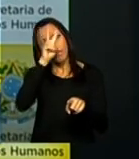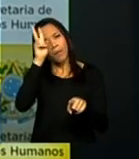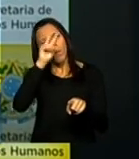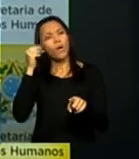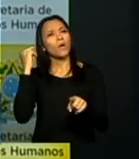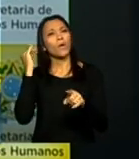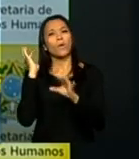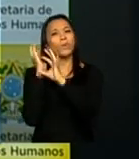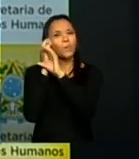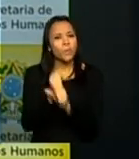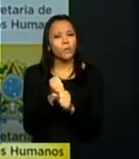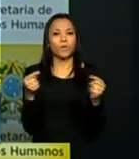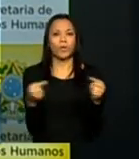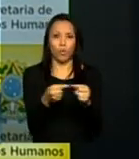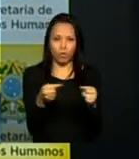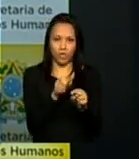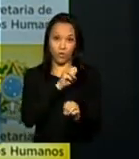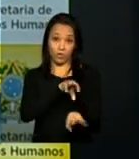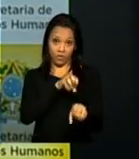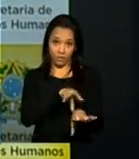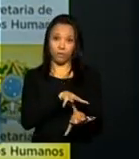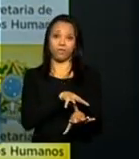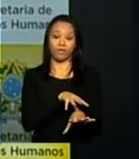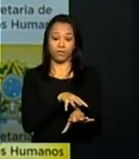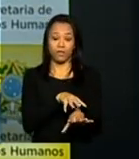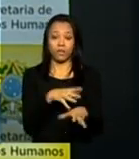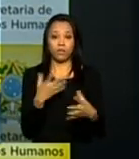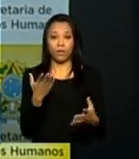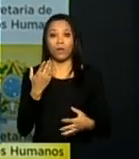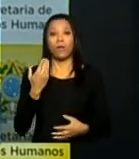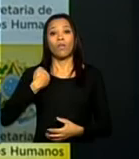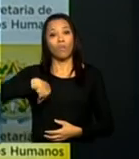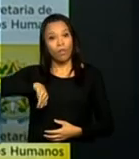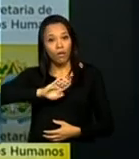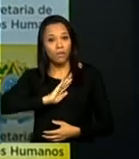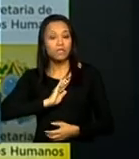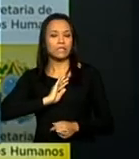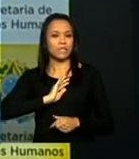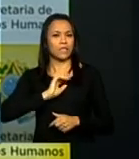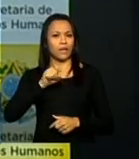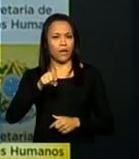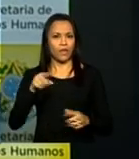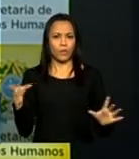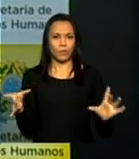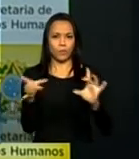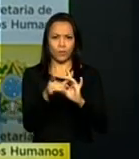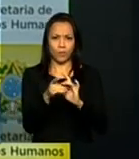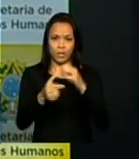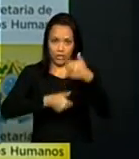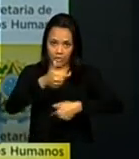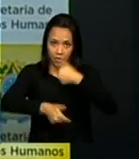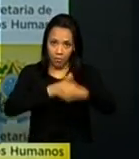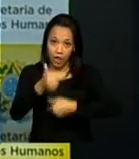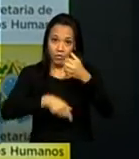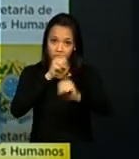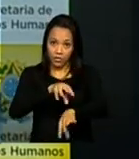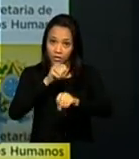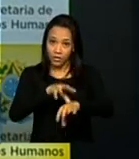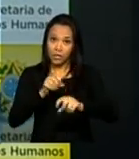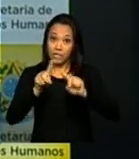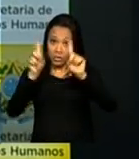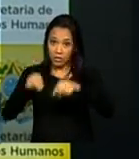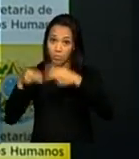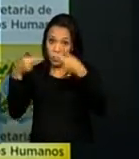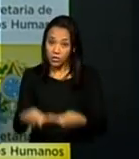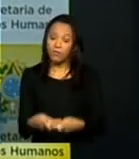a educação. E, sem dúvida alguma, se nós trabalharmos isso num projeto educacional, nós vamos garantir